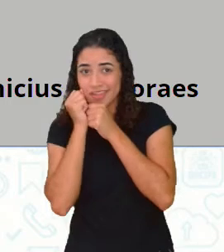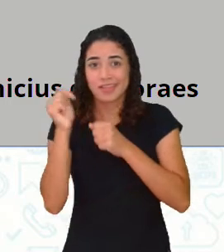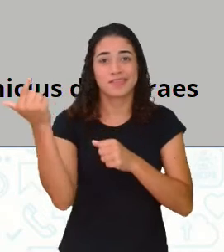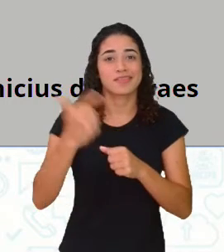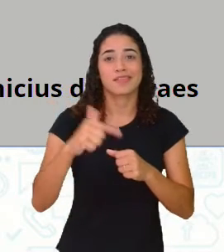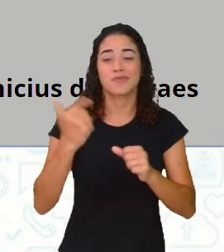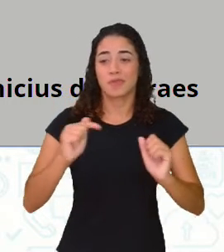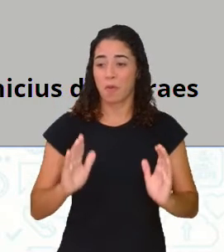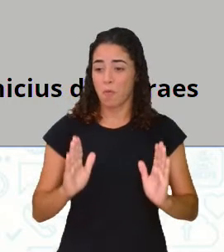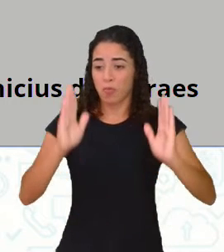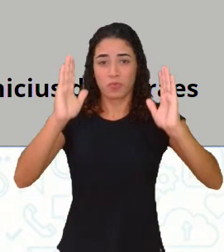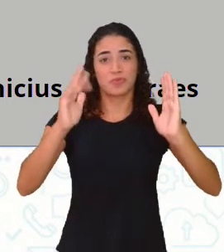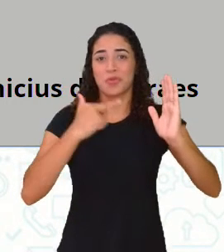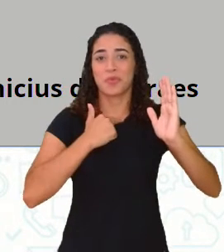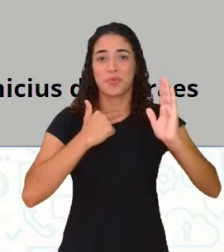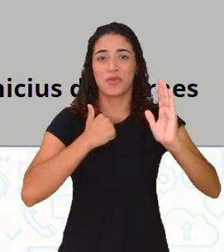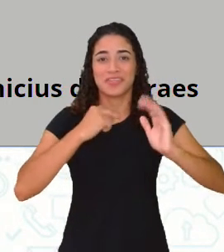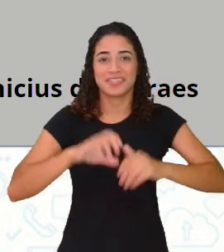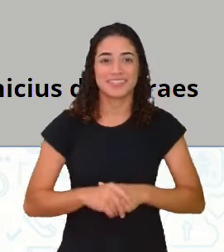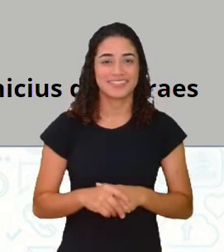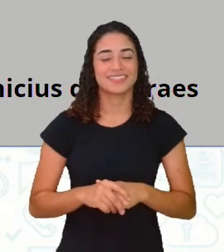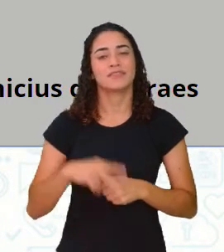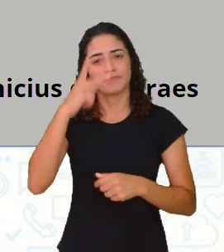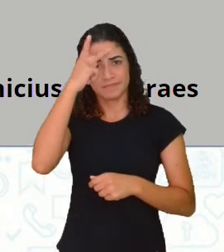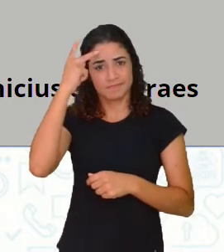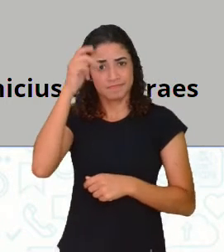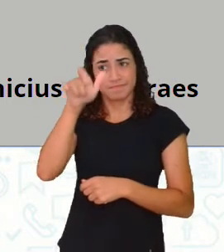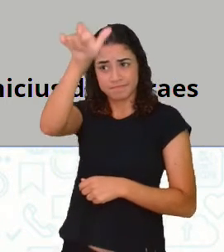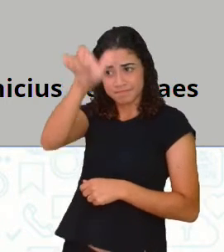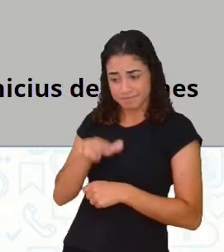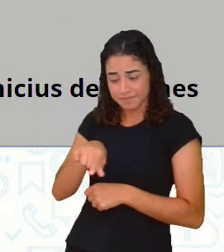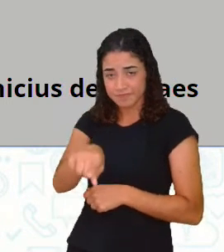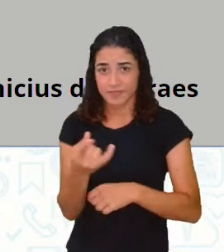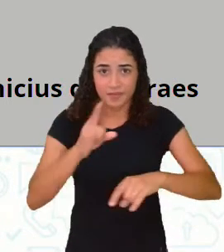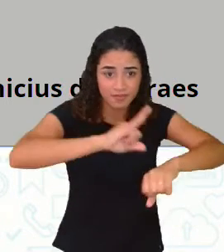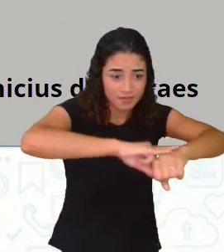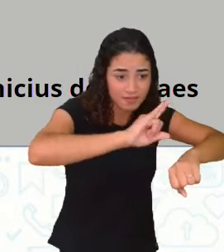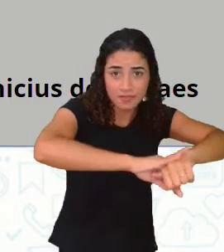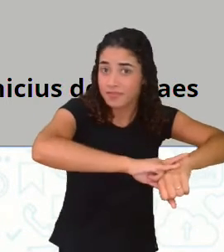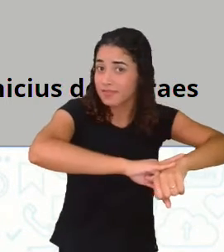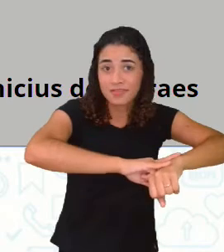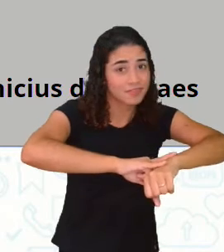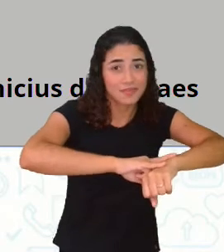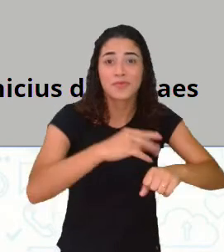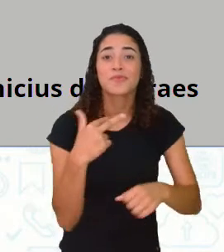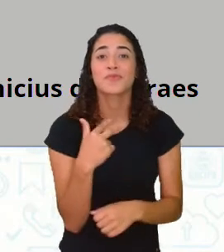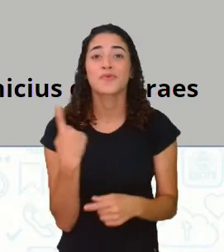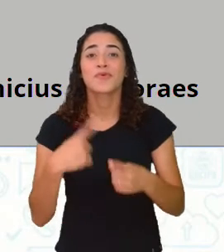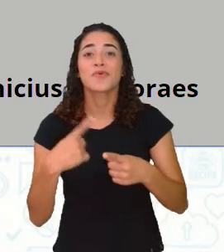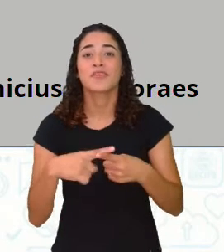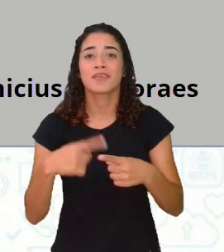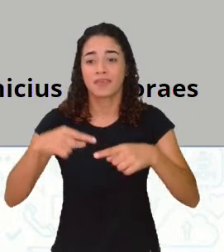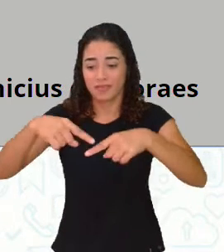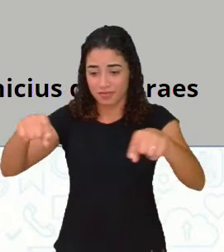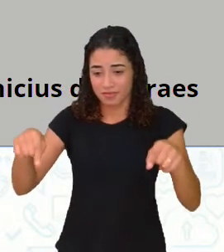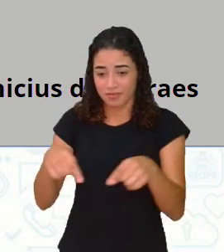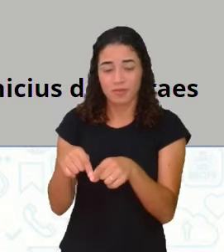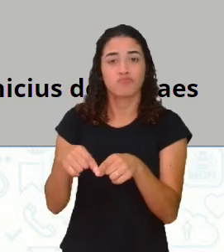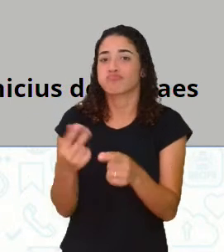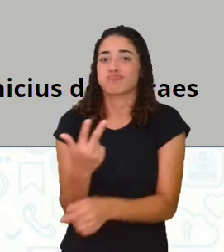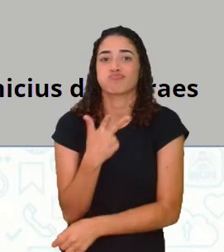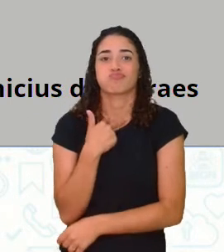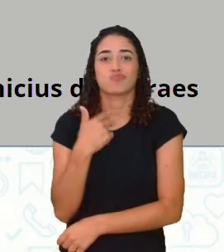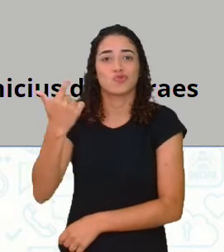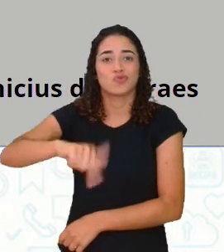não tinha parede. Ninguém podia fazer pipi, porque pinico não tinha